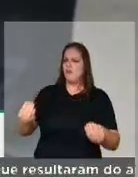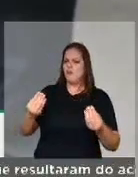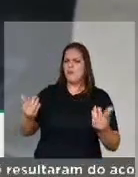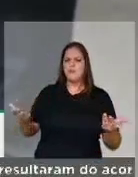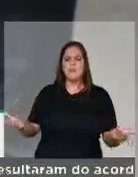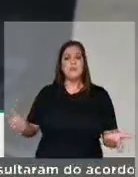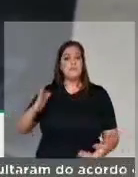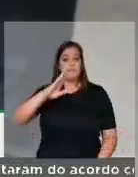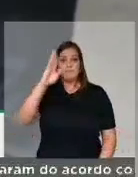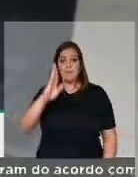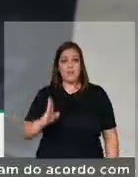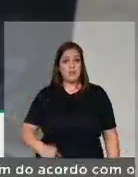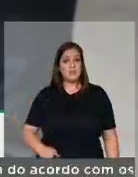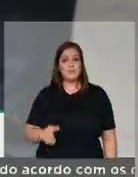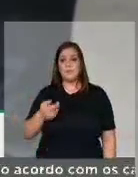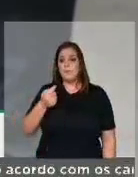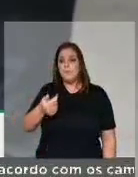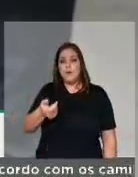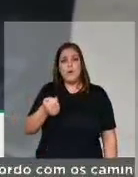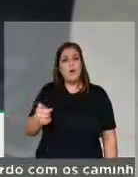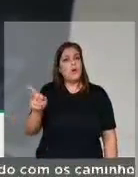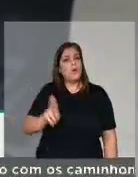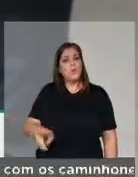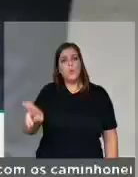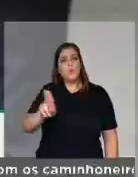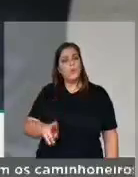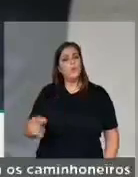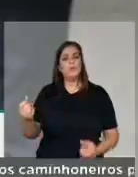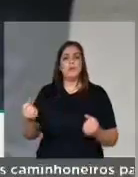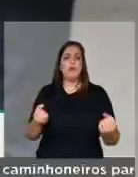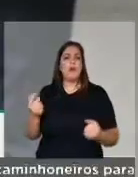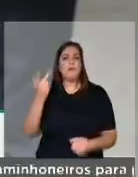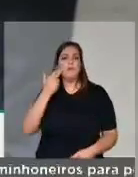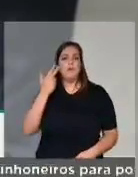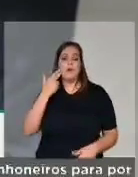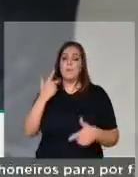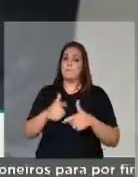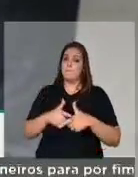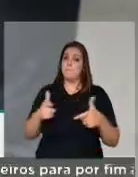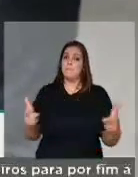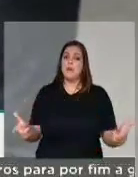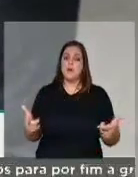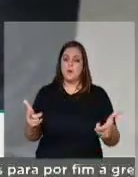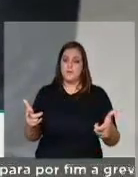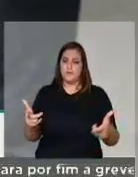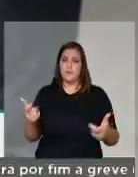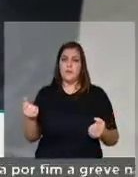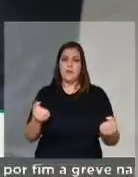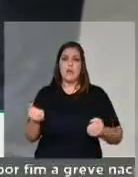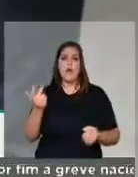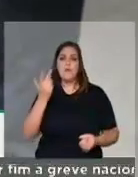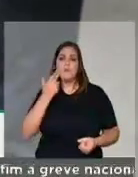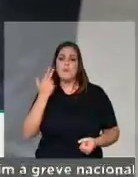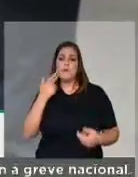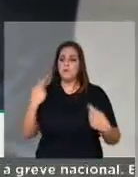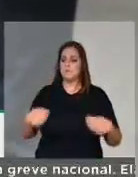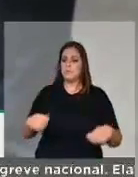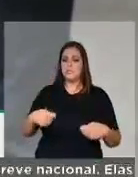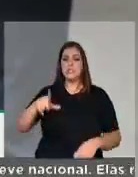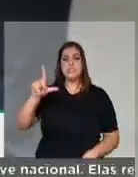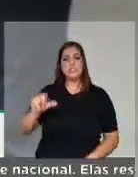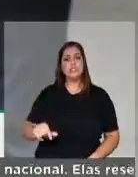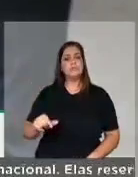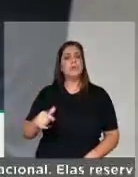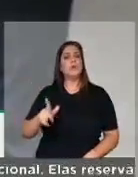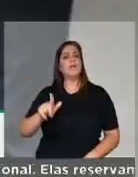nosso país utilizam-se de carros a diesel. A grande maioria dos brasileiros precisam da diminuição do